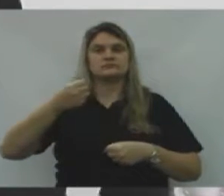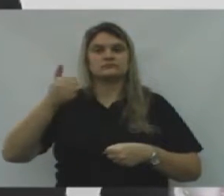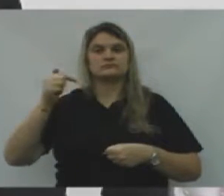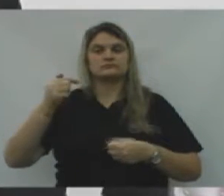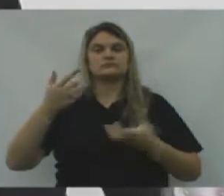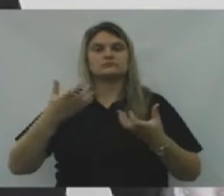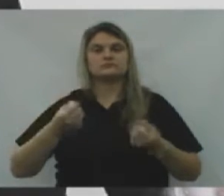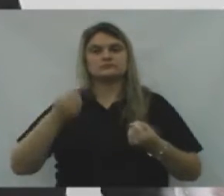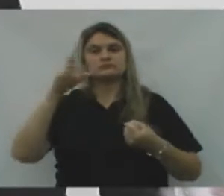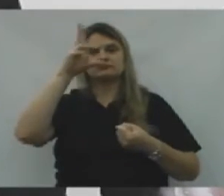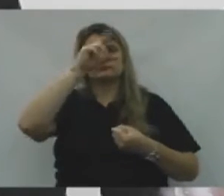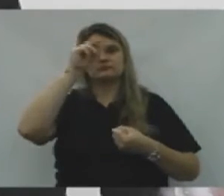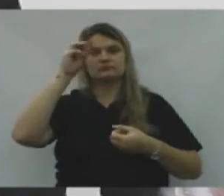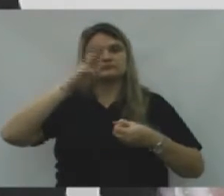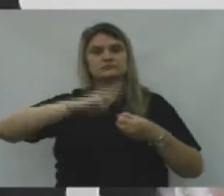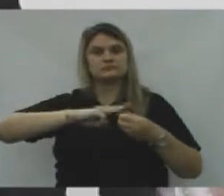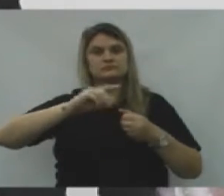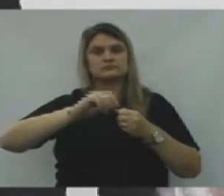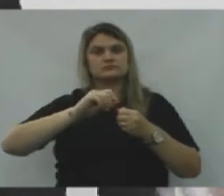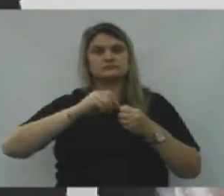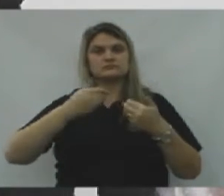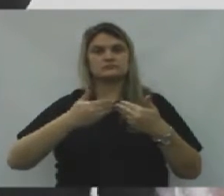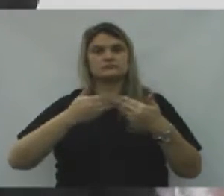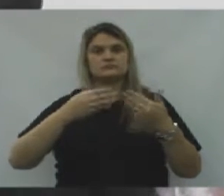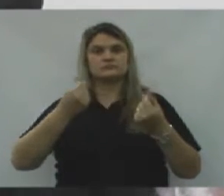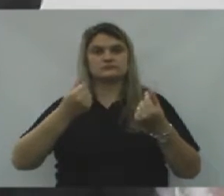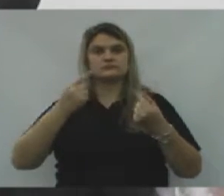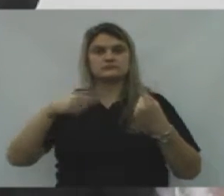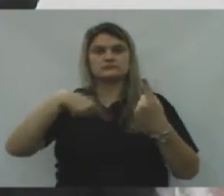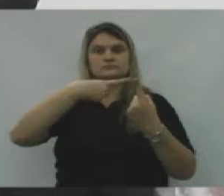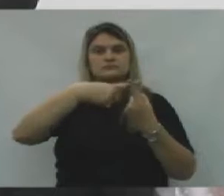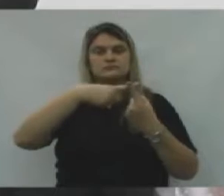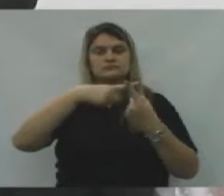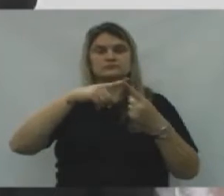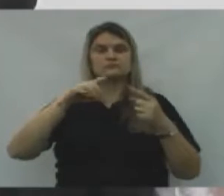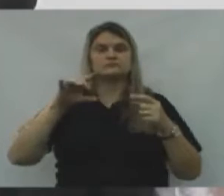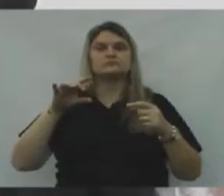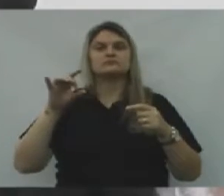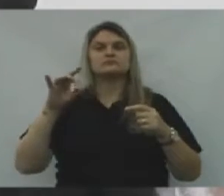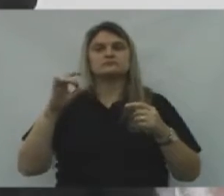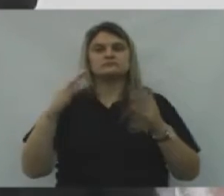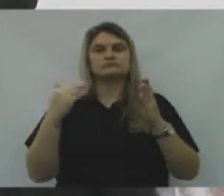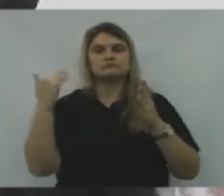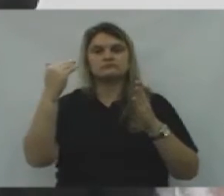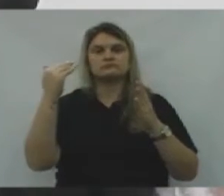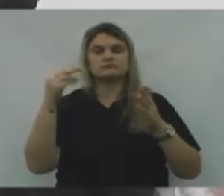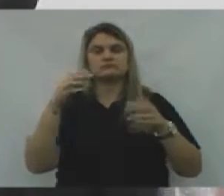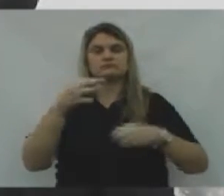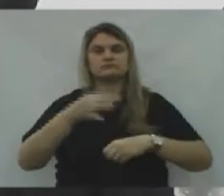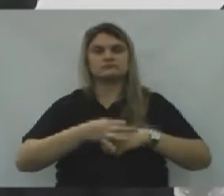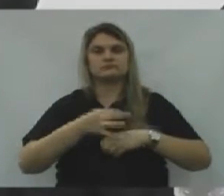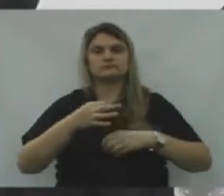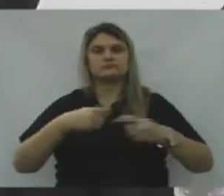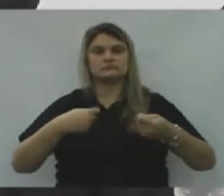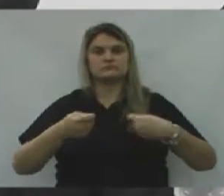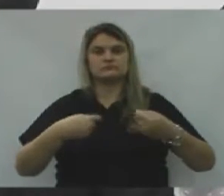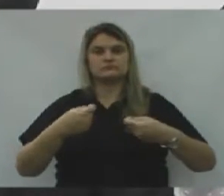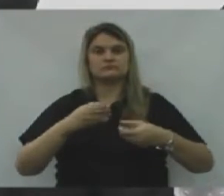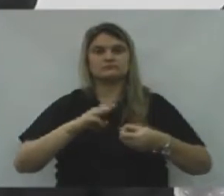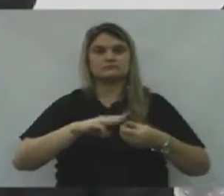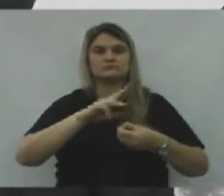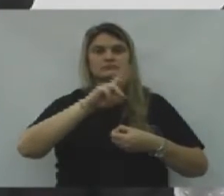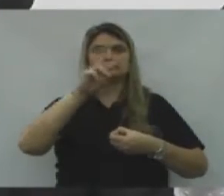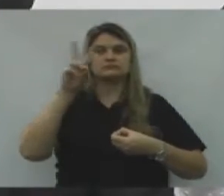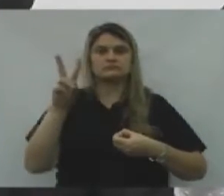Autoriza o Executivo Municipal a efetuar a abertura de crédito adicional suplementar no Orçamento do Município de Nova